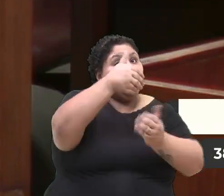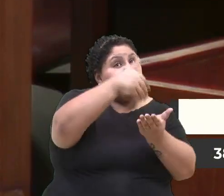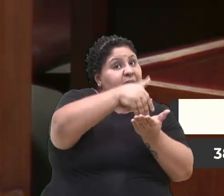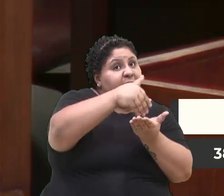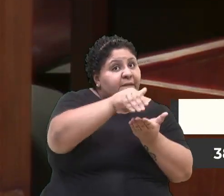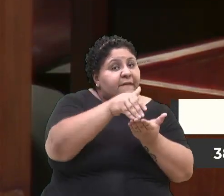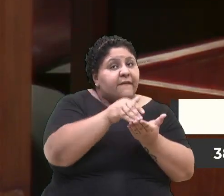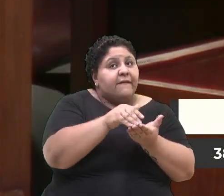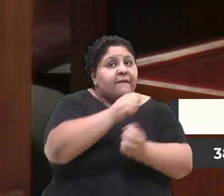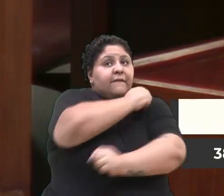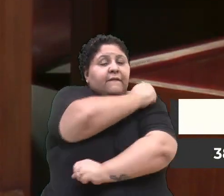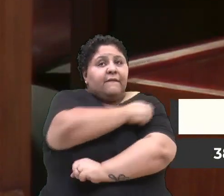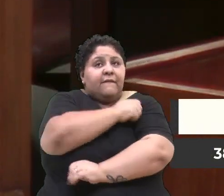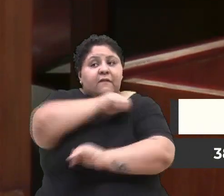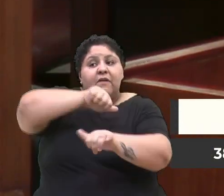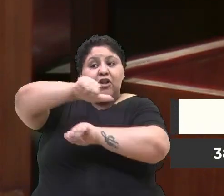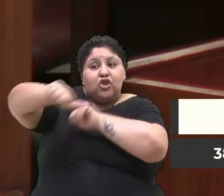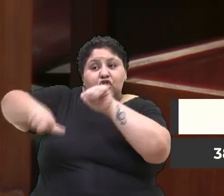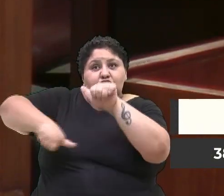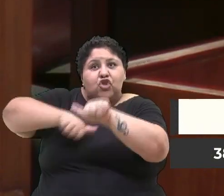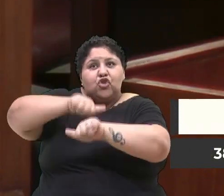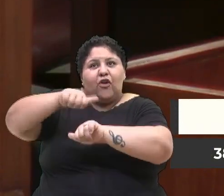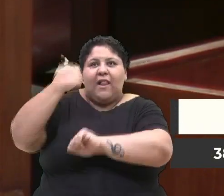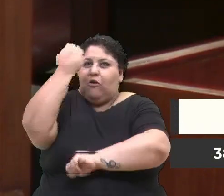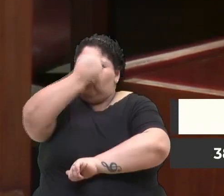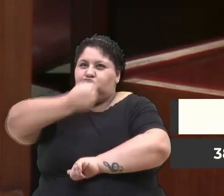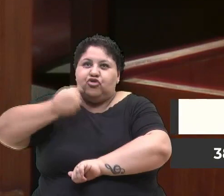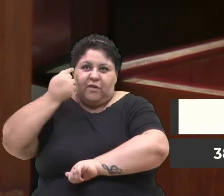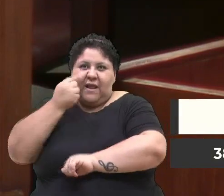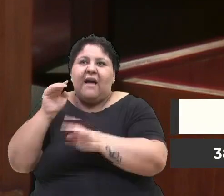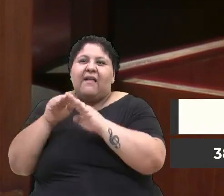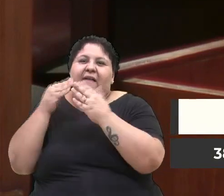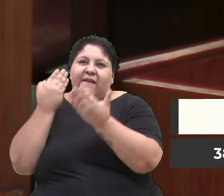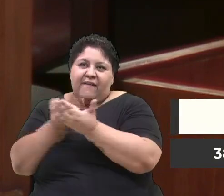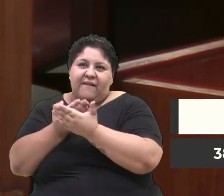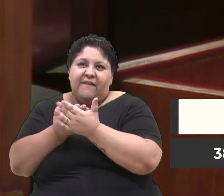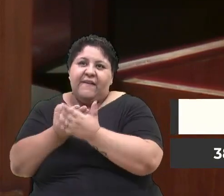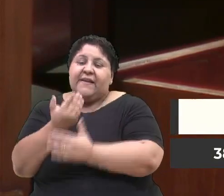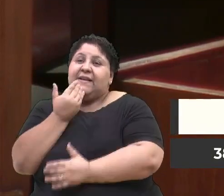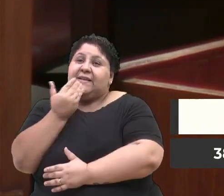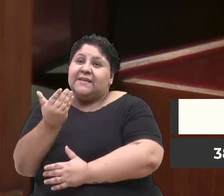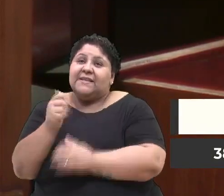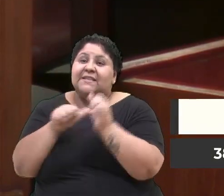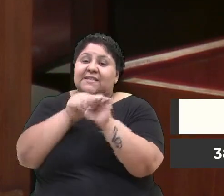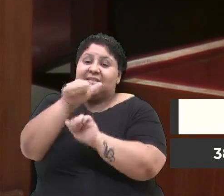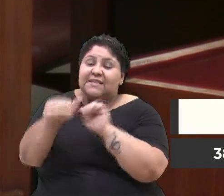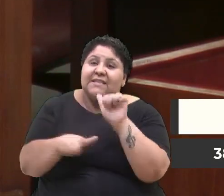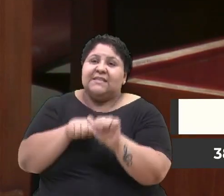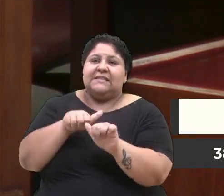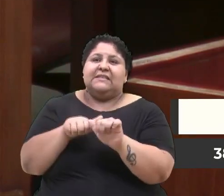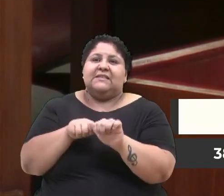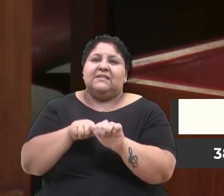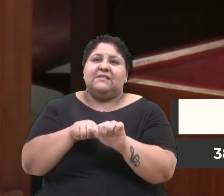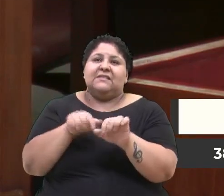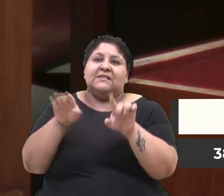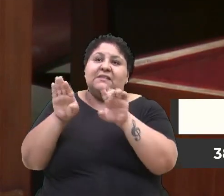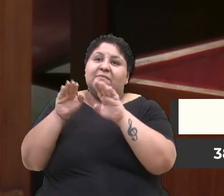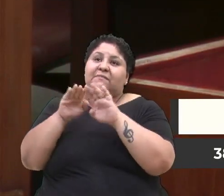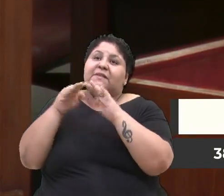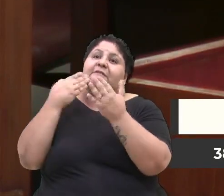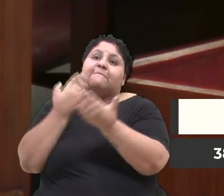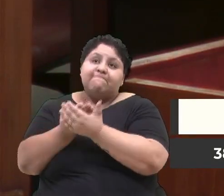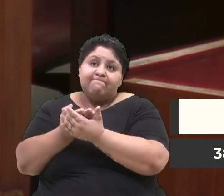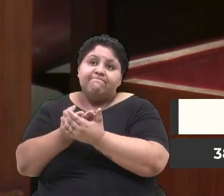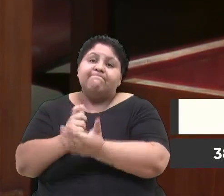alunos que trocarão de turno no próximo ano, solicitação de trocas por parte da escola. E